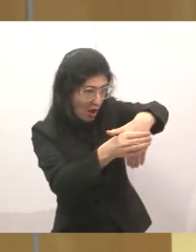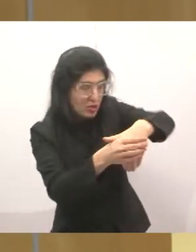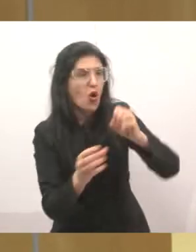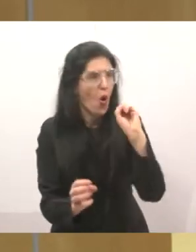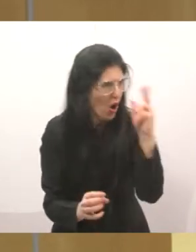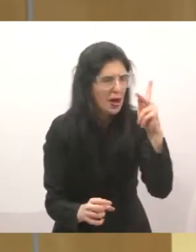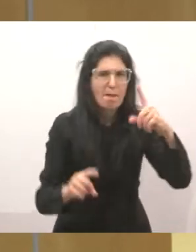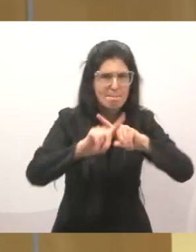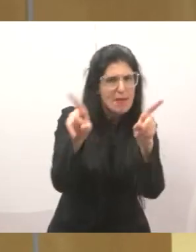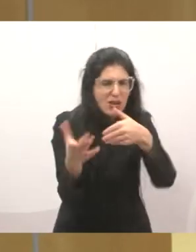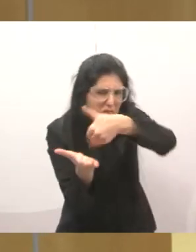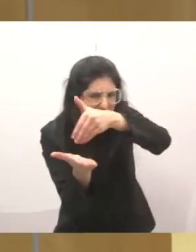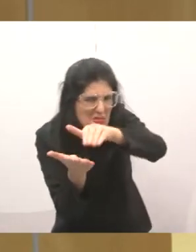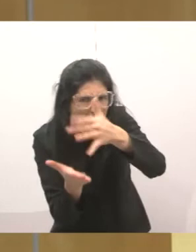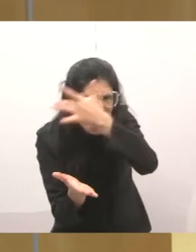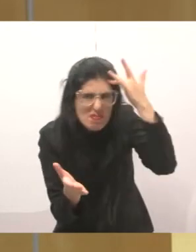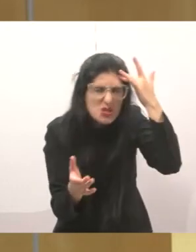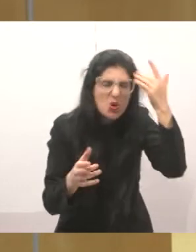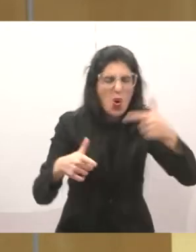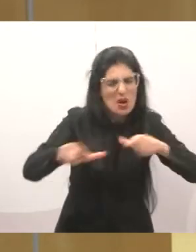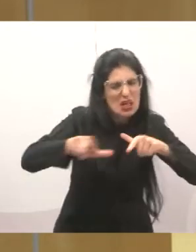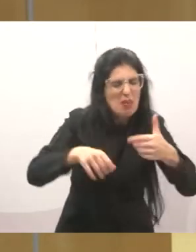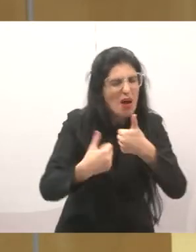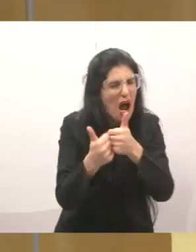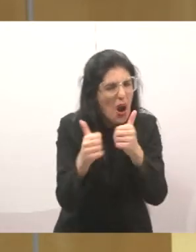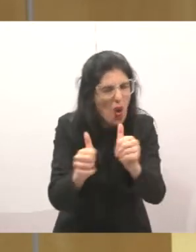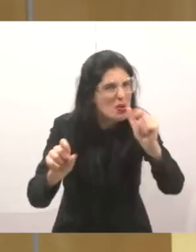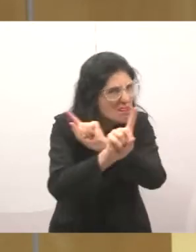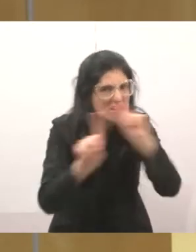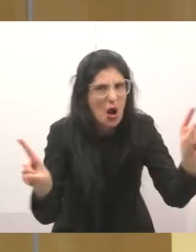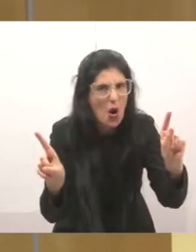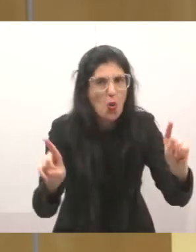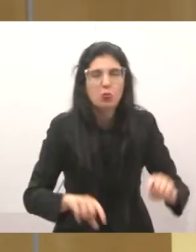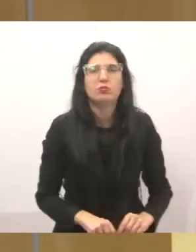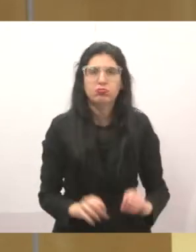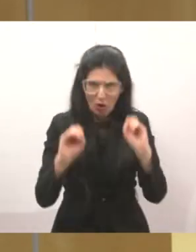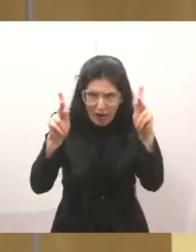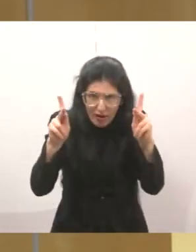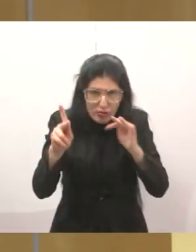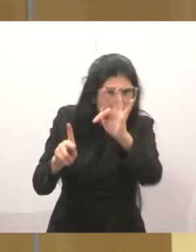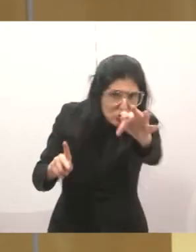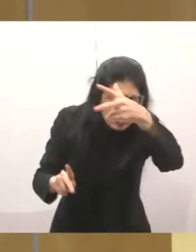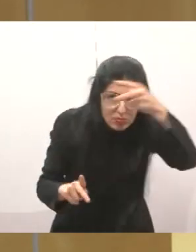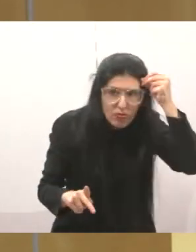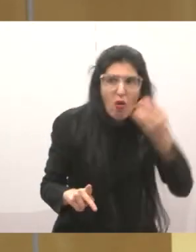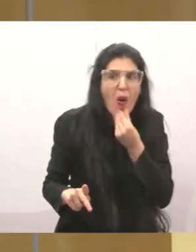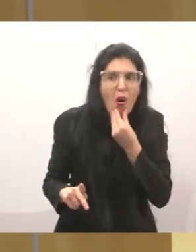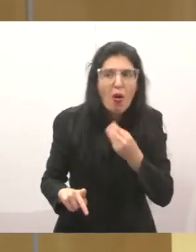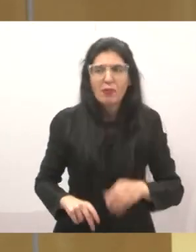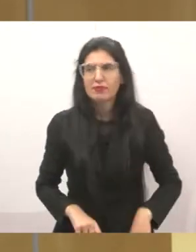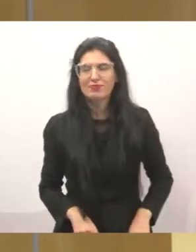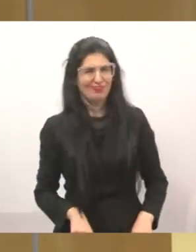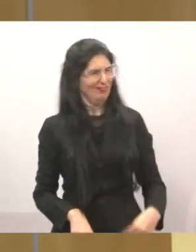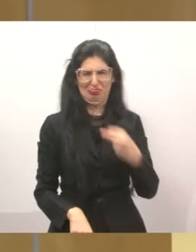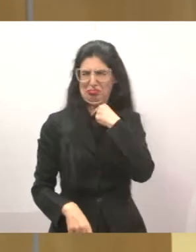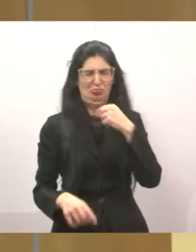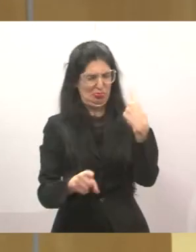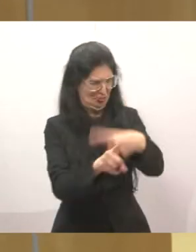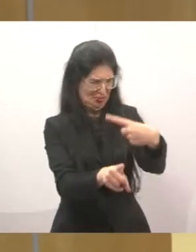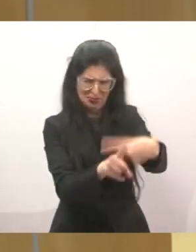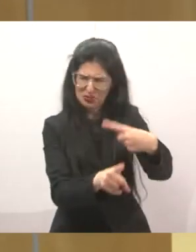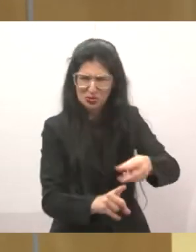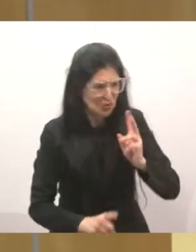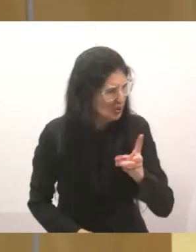os cobradores. Nós vamos cobrar, vamos com essa política para cima, porque não dá mais para continuar vendo aí o